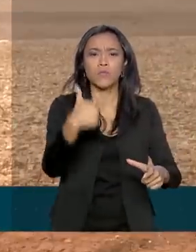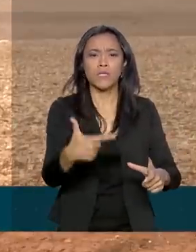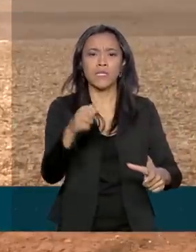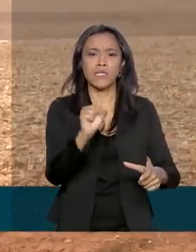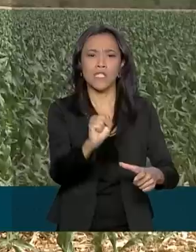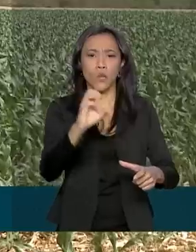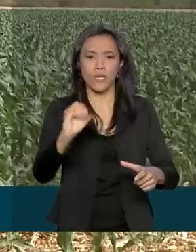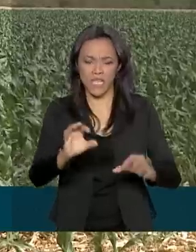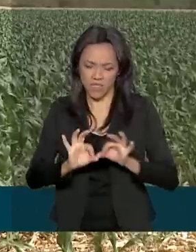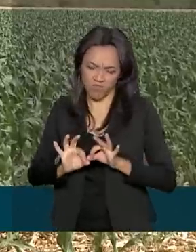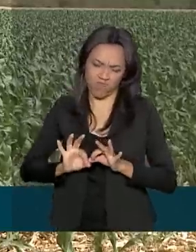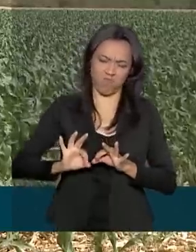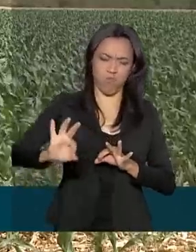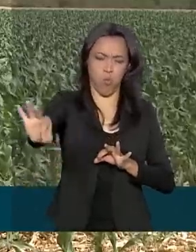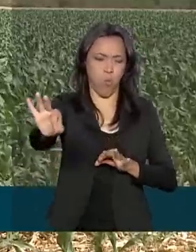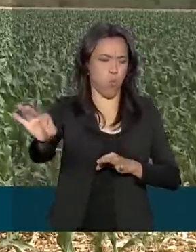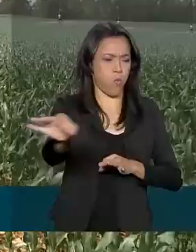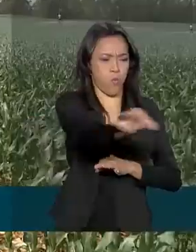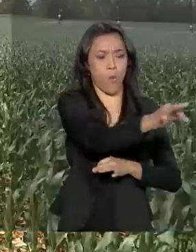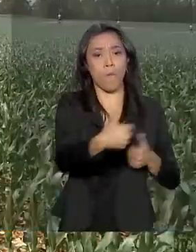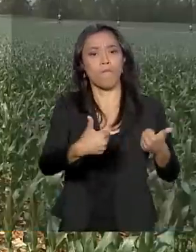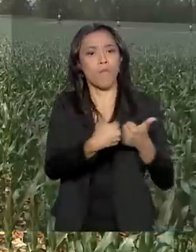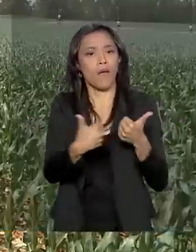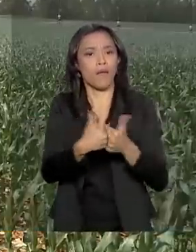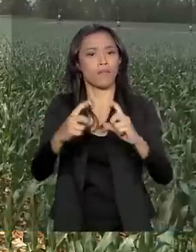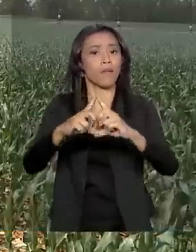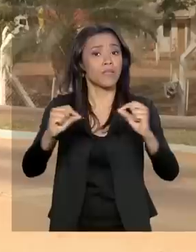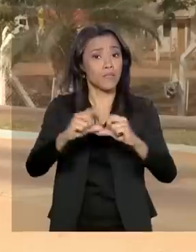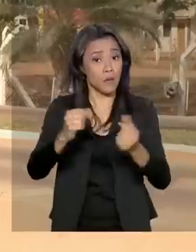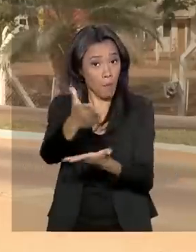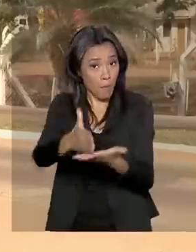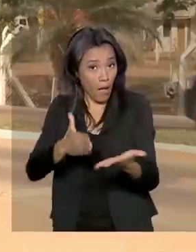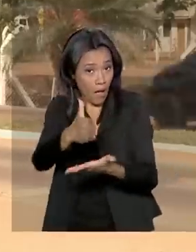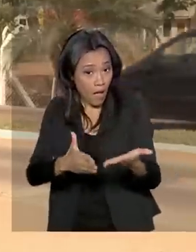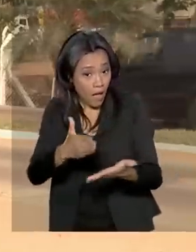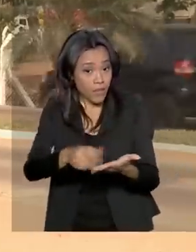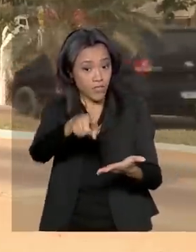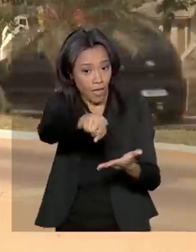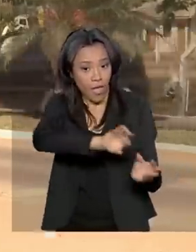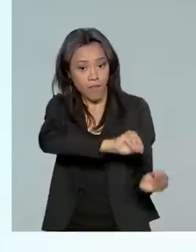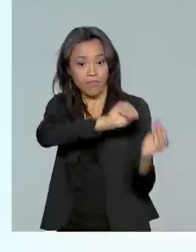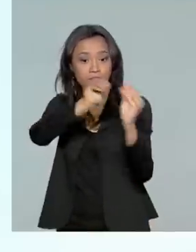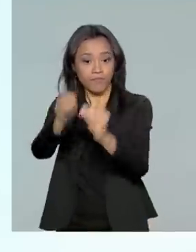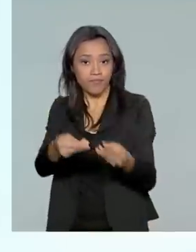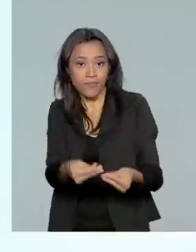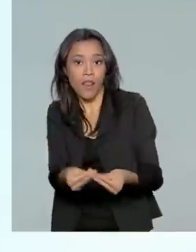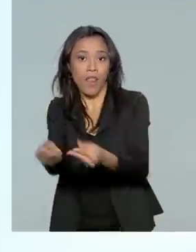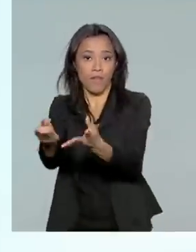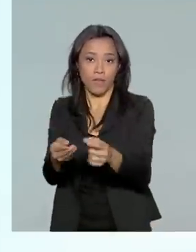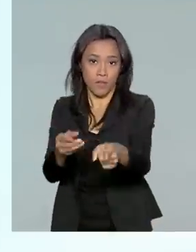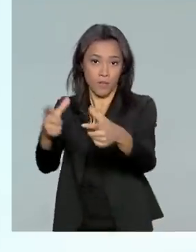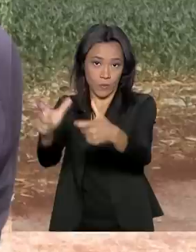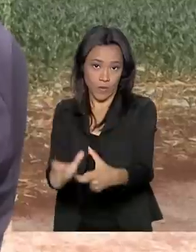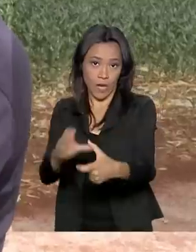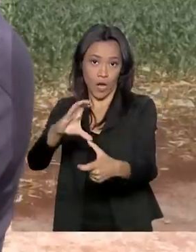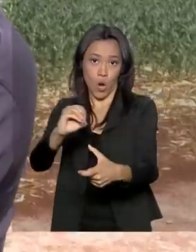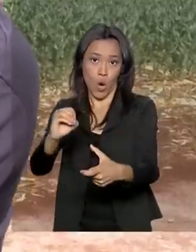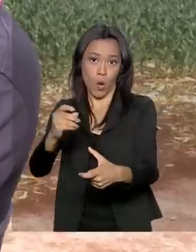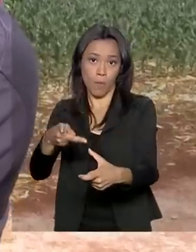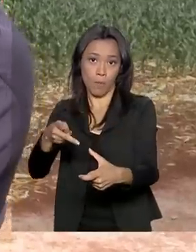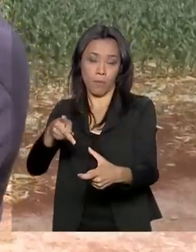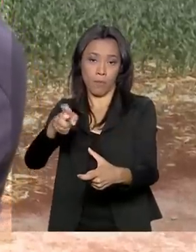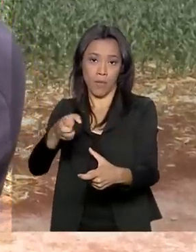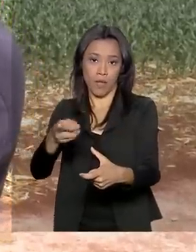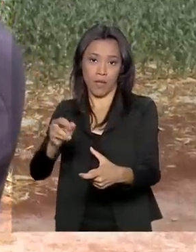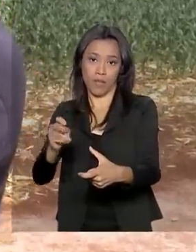hectares na região rural de Brasília, parte da produção vem para essa cooperativa. O produtor rural conta que faz